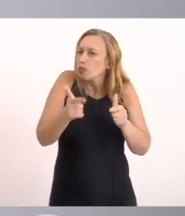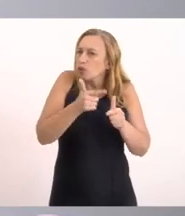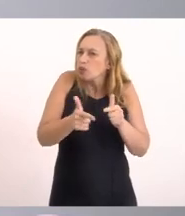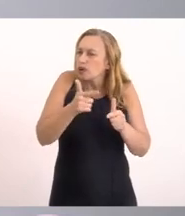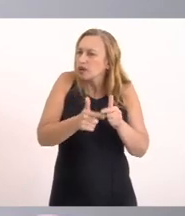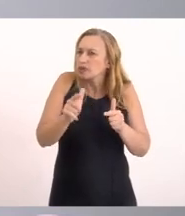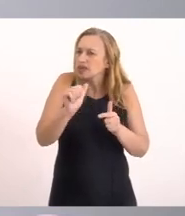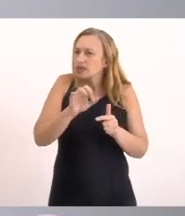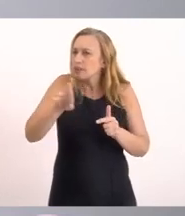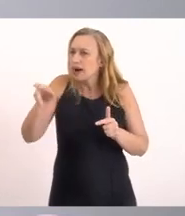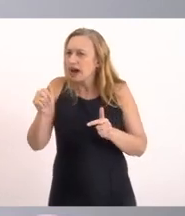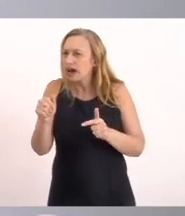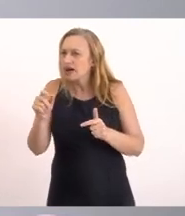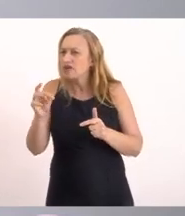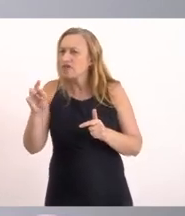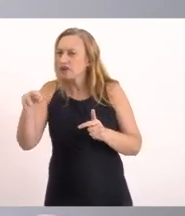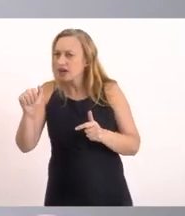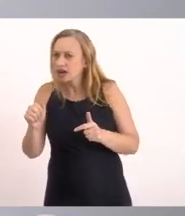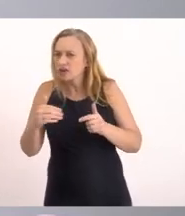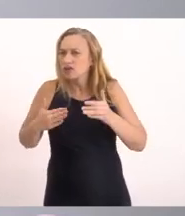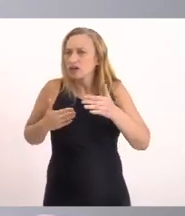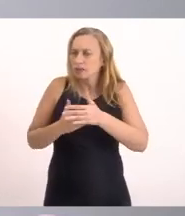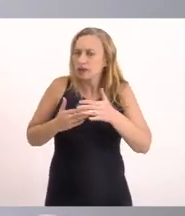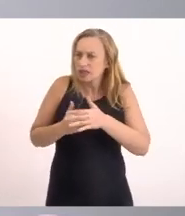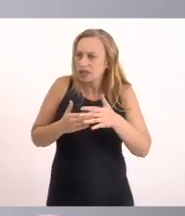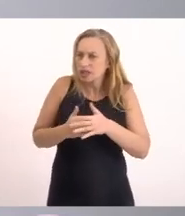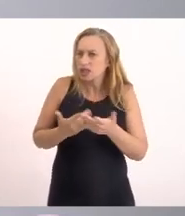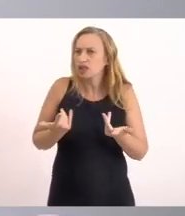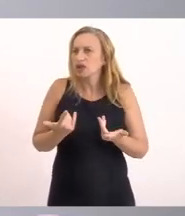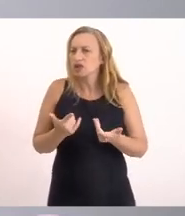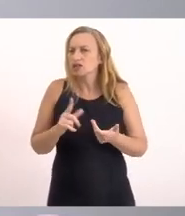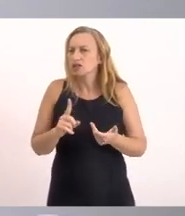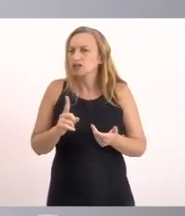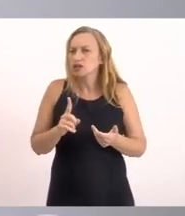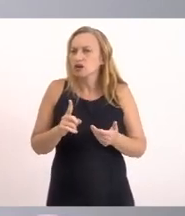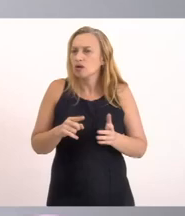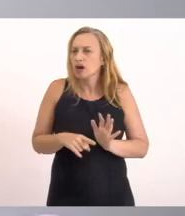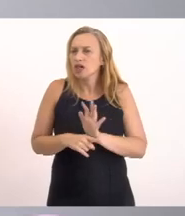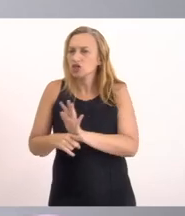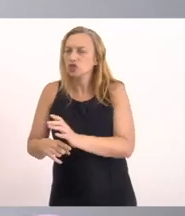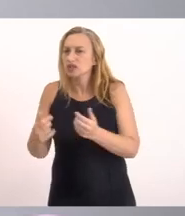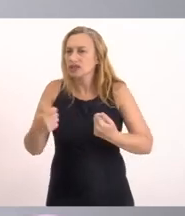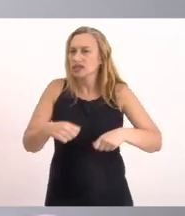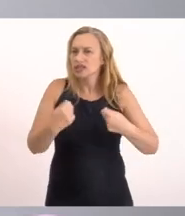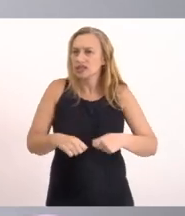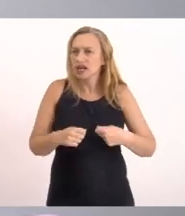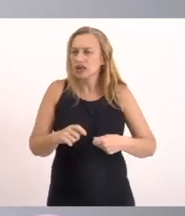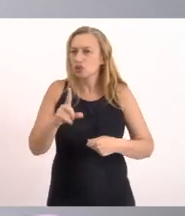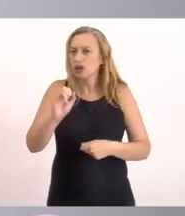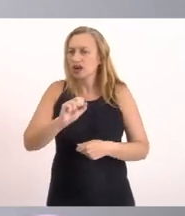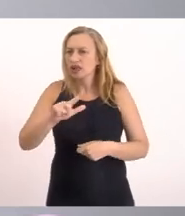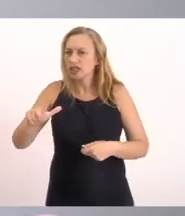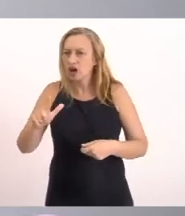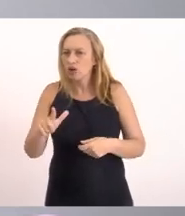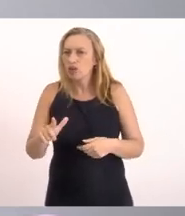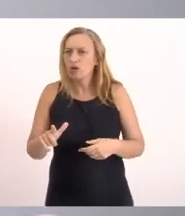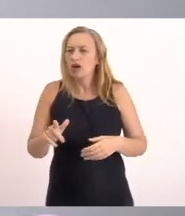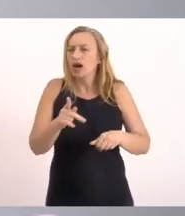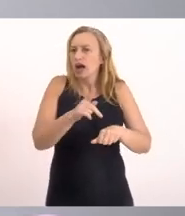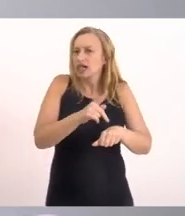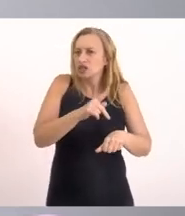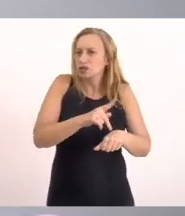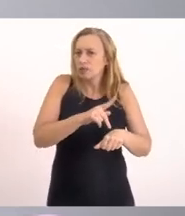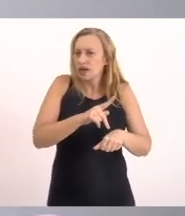Barra Franca Que foi interditada E que não atende As necessidades Desse canal As pedras Que